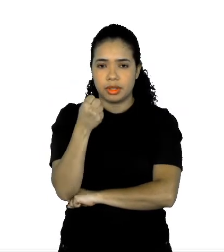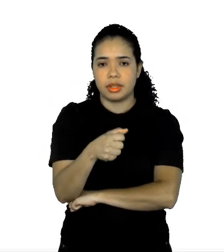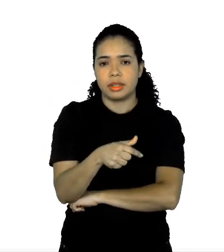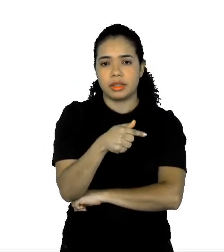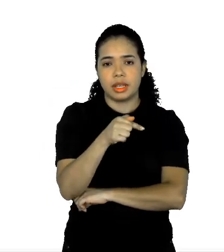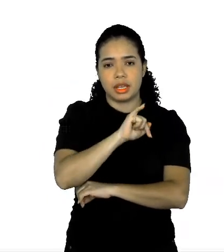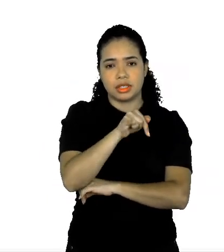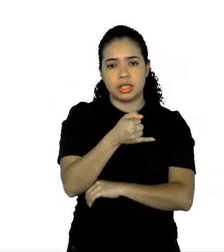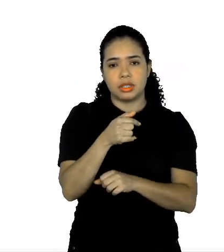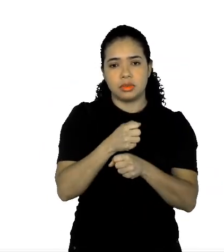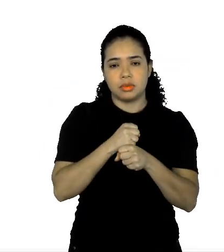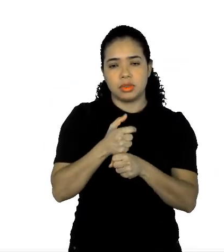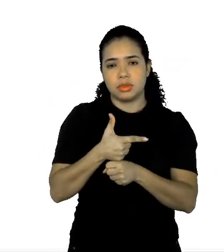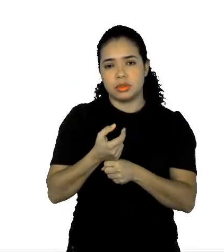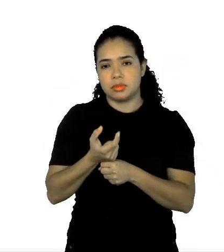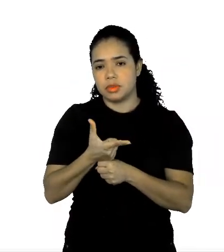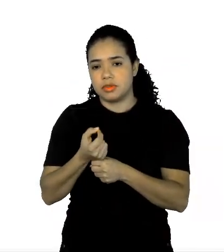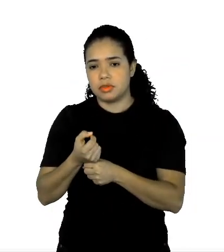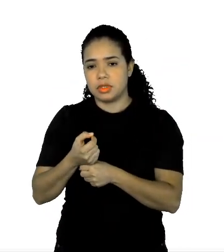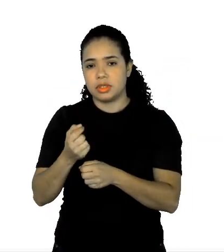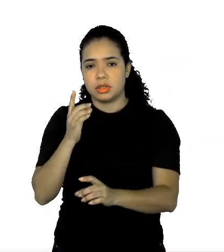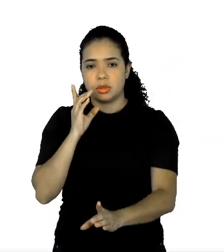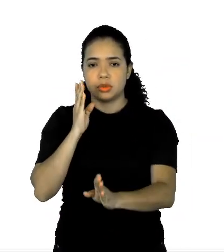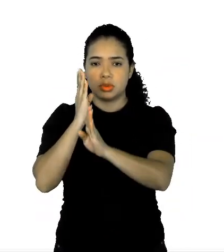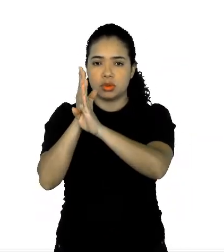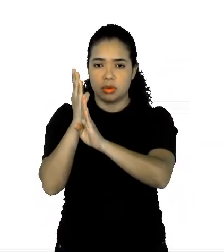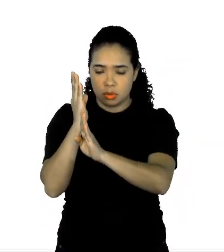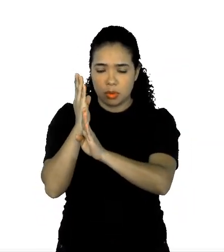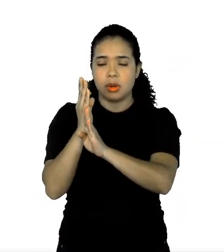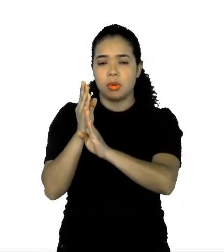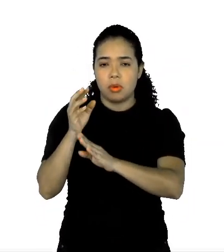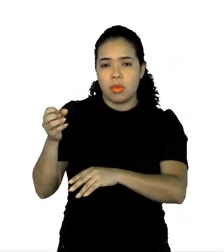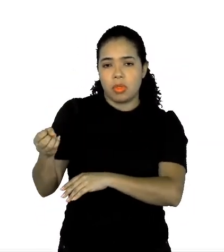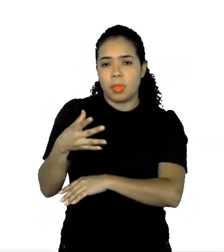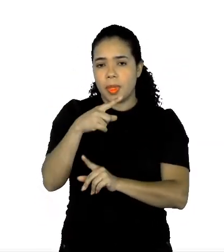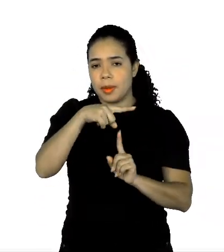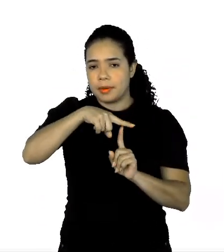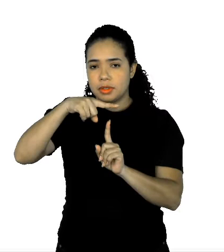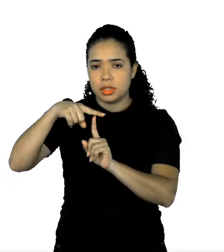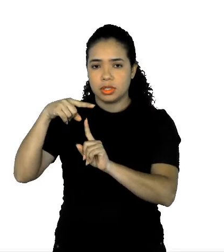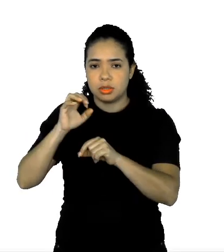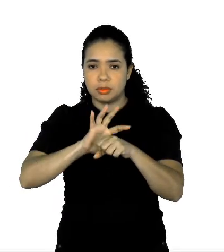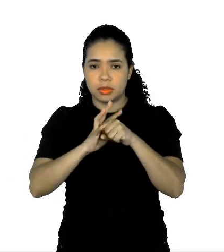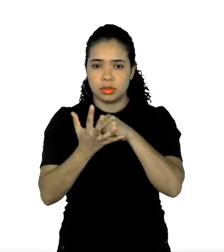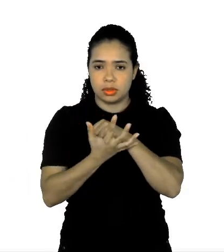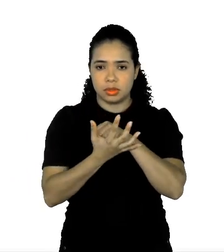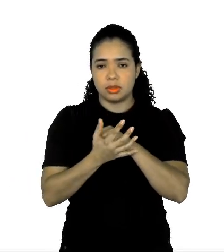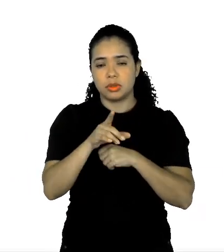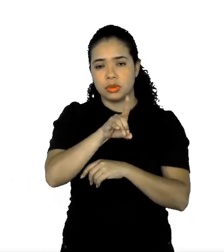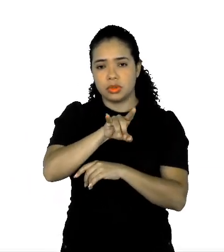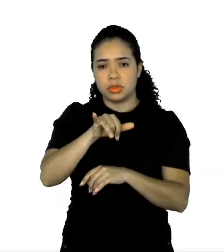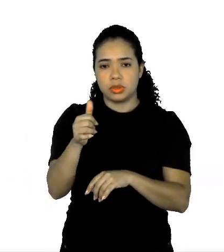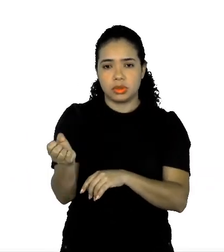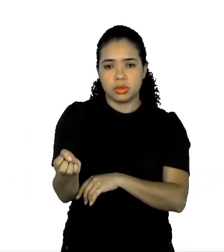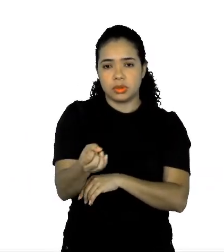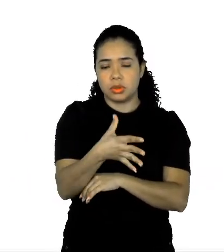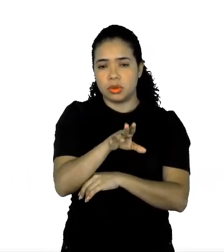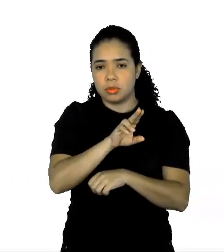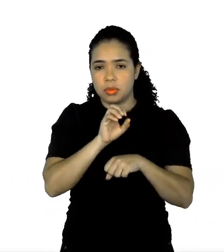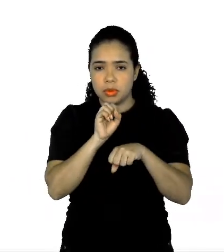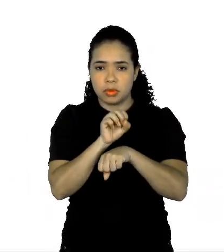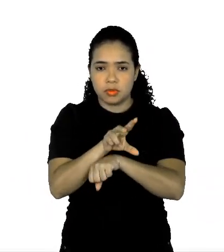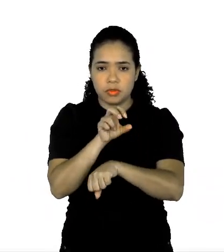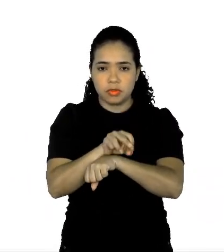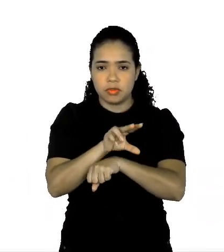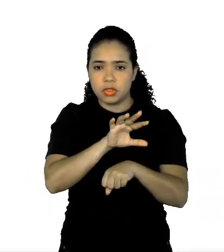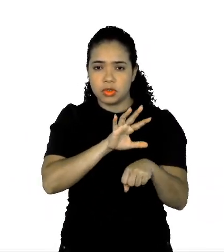descoberto um novo tipo de coronavírus, que foi a data que eles descobriram o nome mesmo do vírus, né, deram o